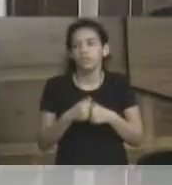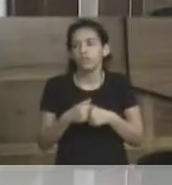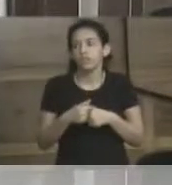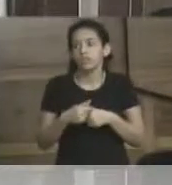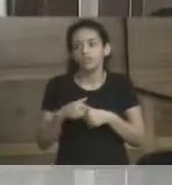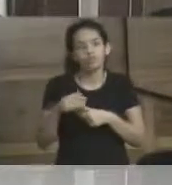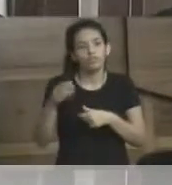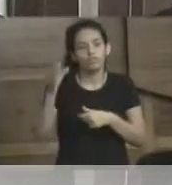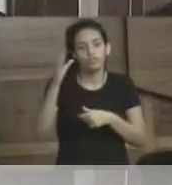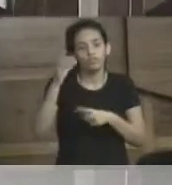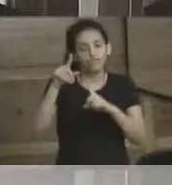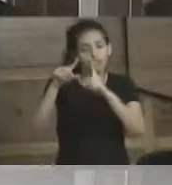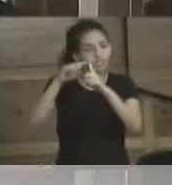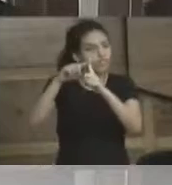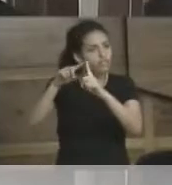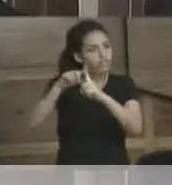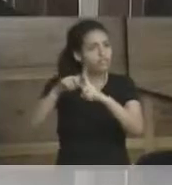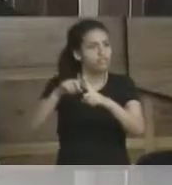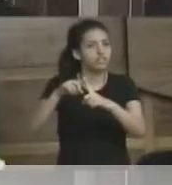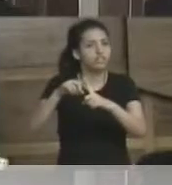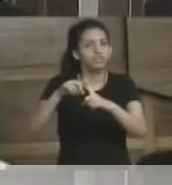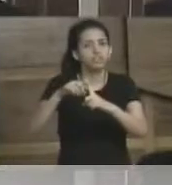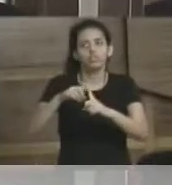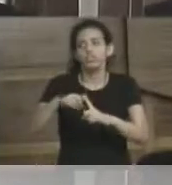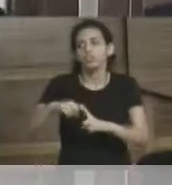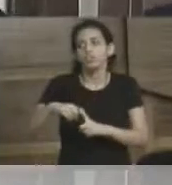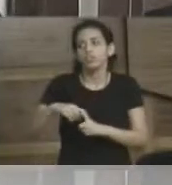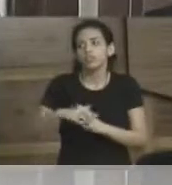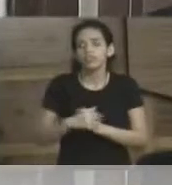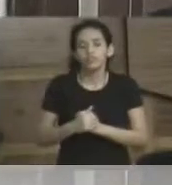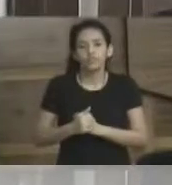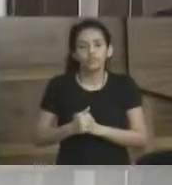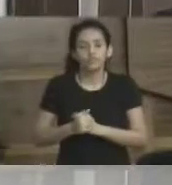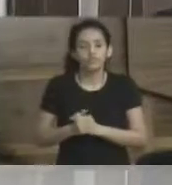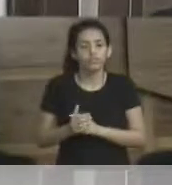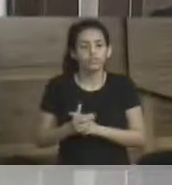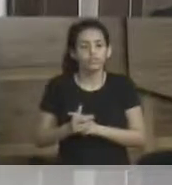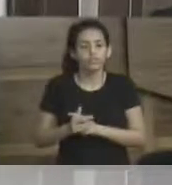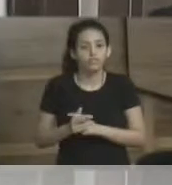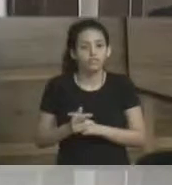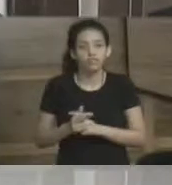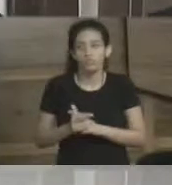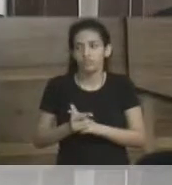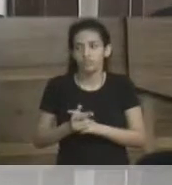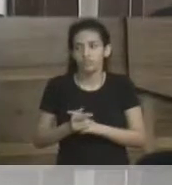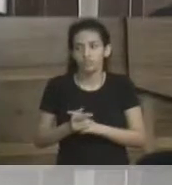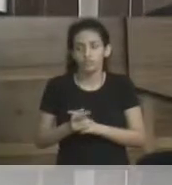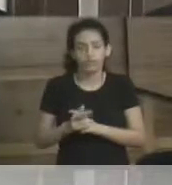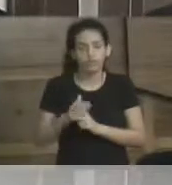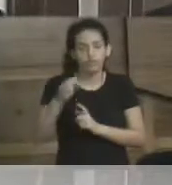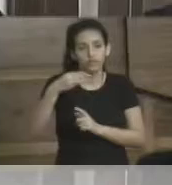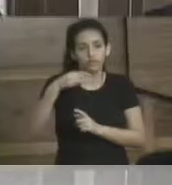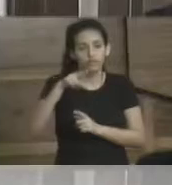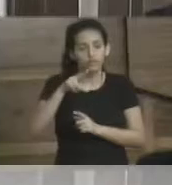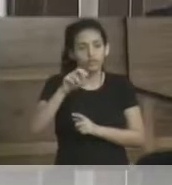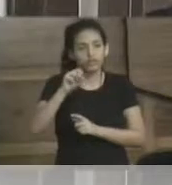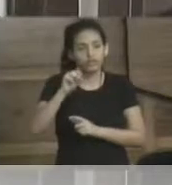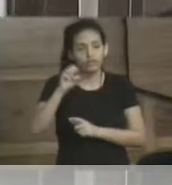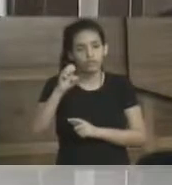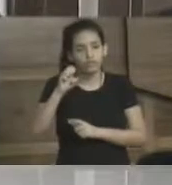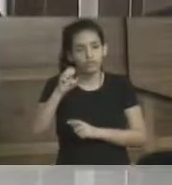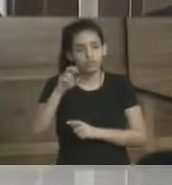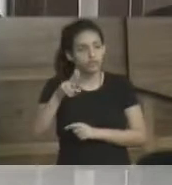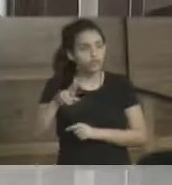Bernardino de Sena? Por que a gente não leva os turistas para um museu de arte sacra, tombado pelo IPHAN, que o Mauro faz um trabalho